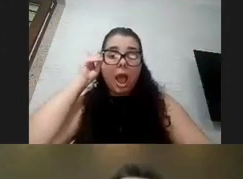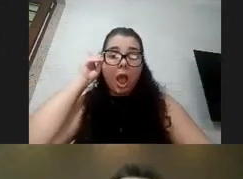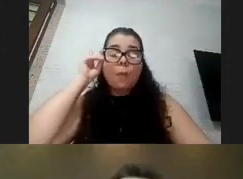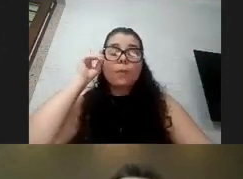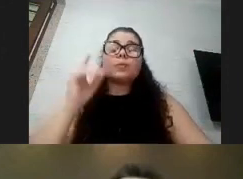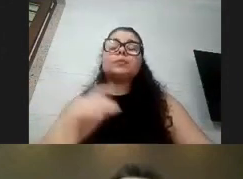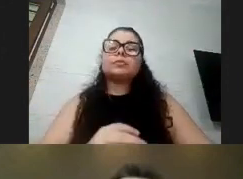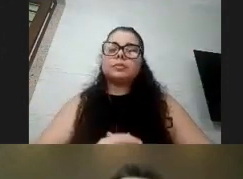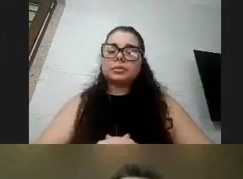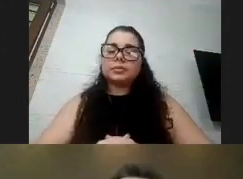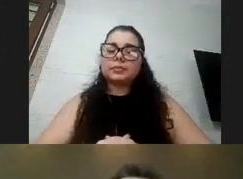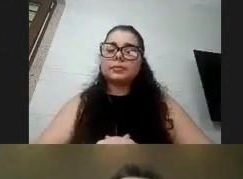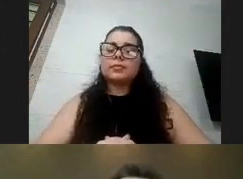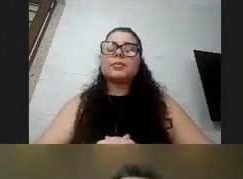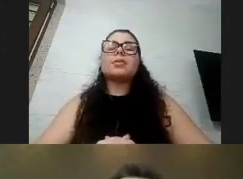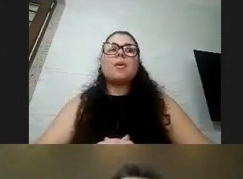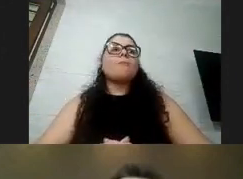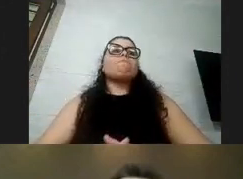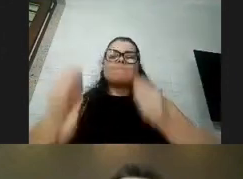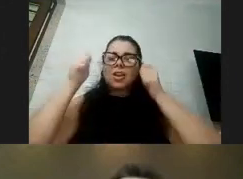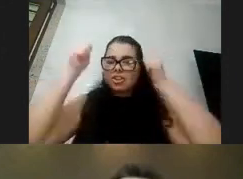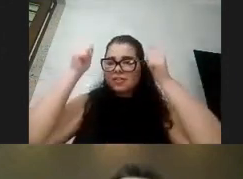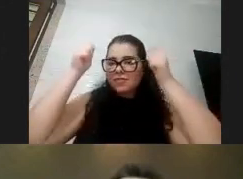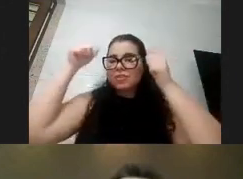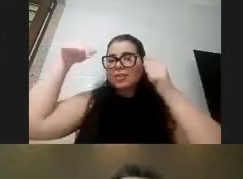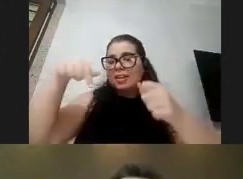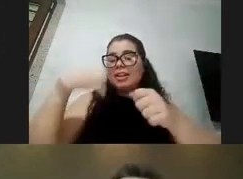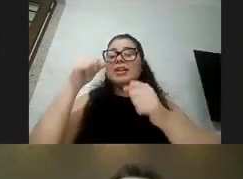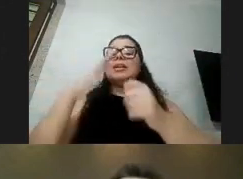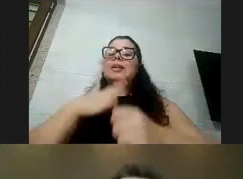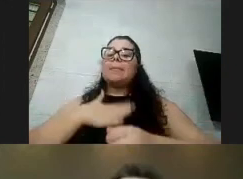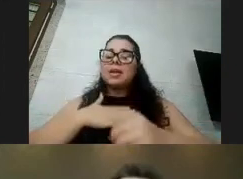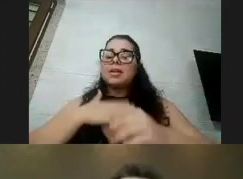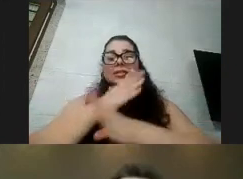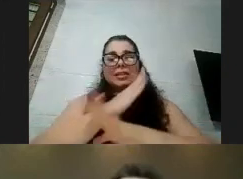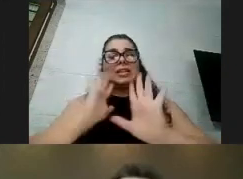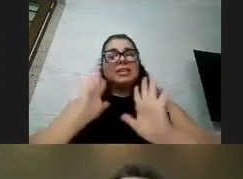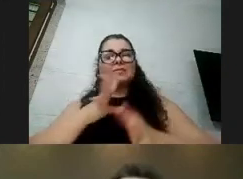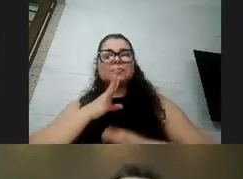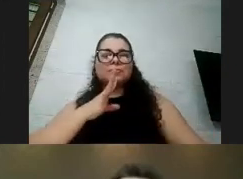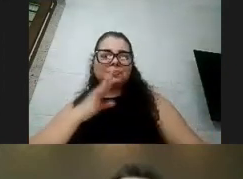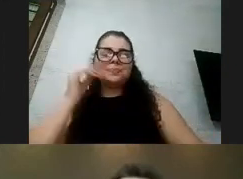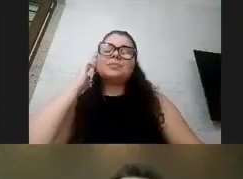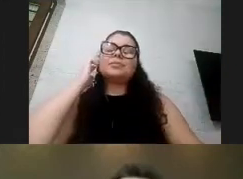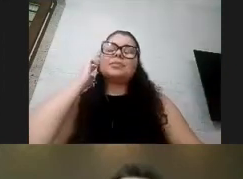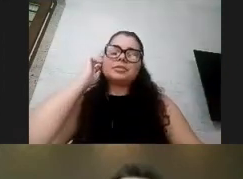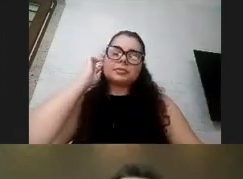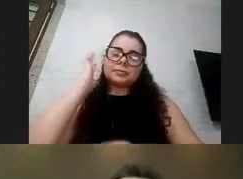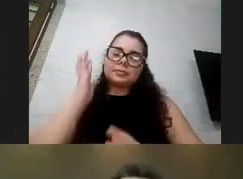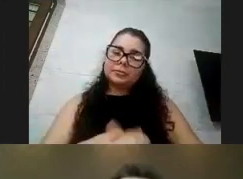ativista aqui em Jacaraí então a gente já se conhece na minha eu